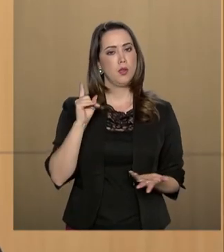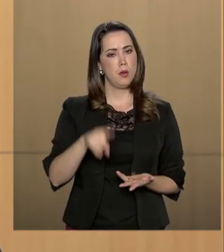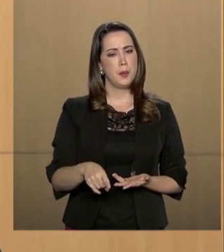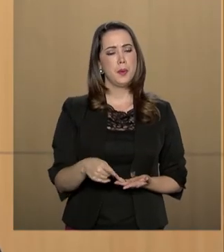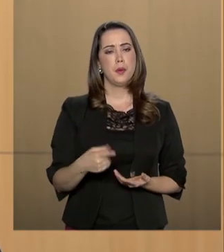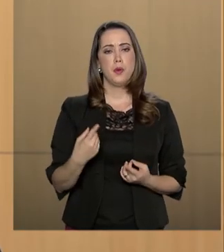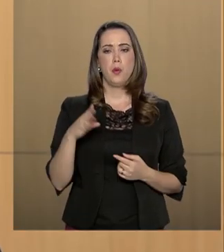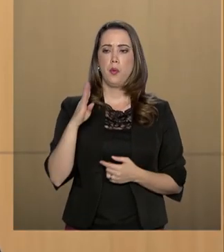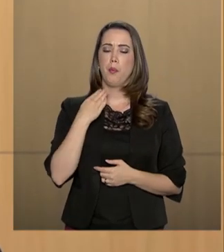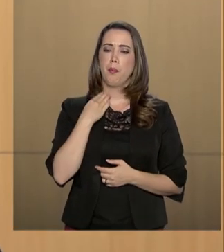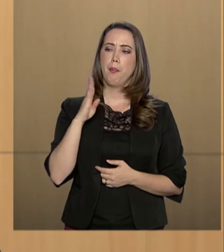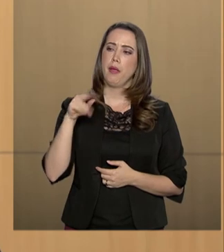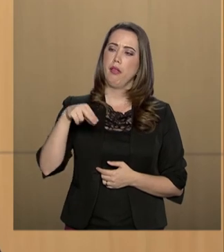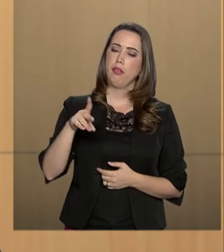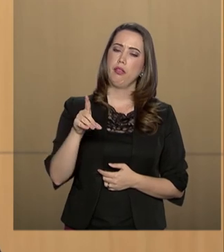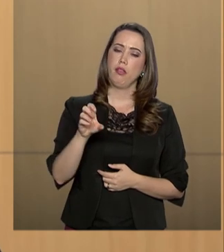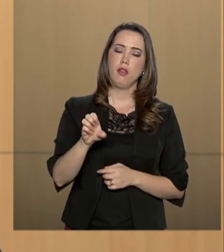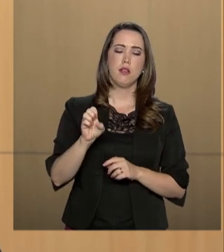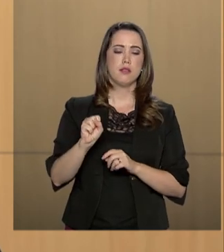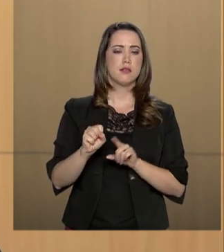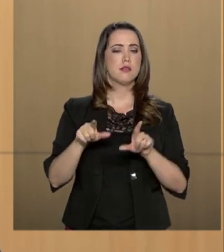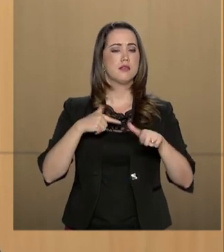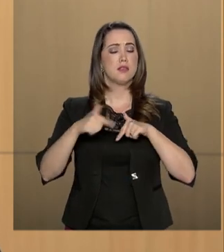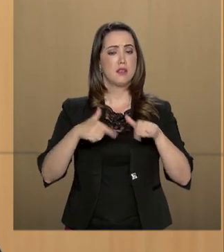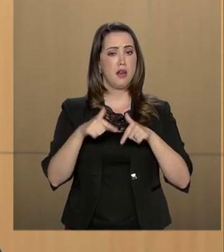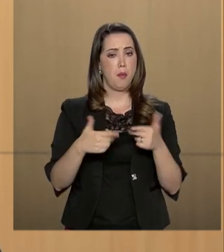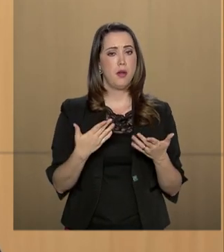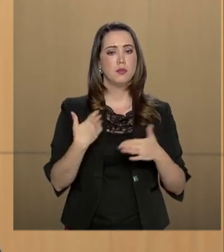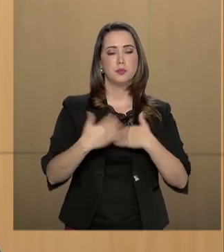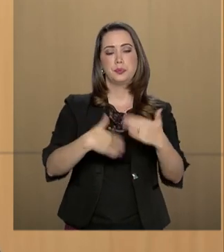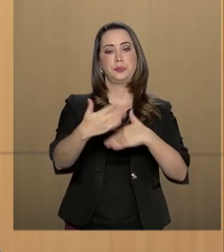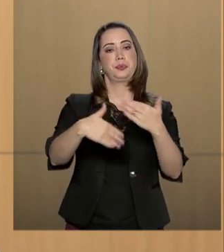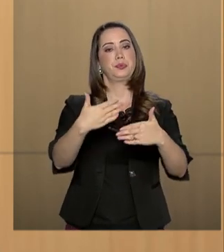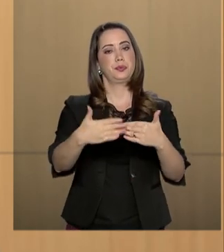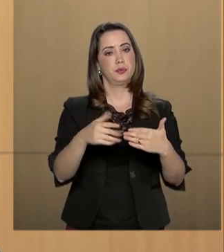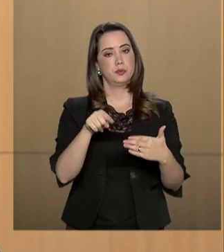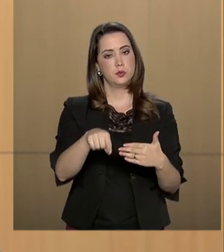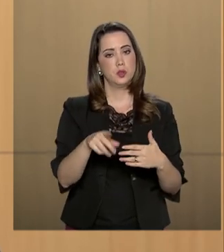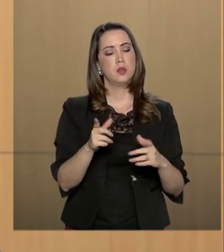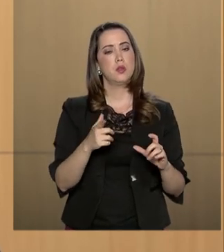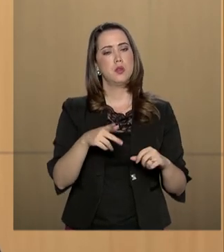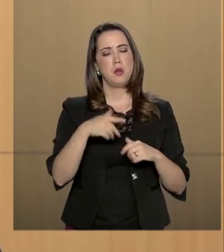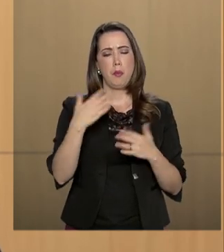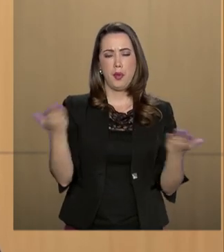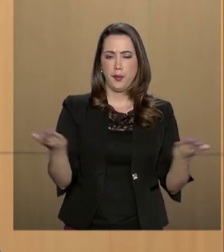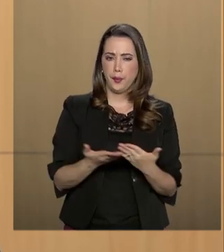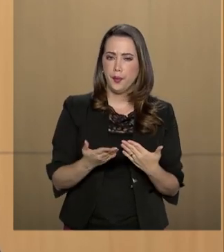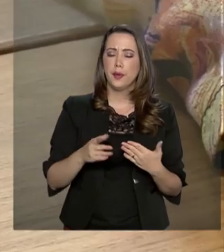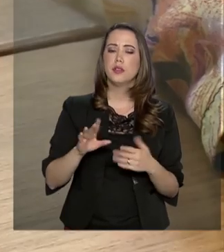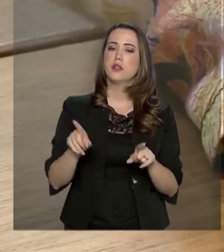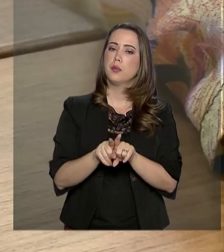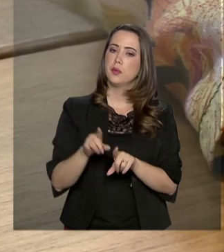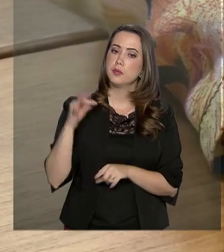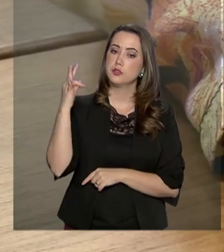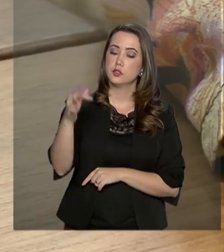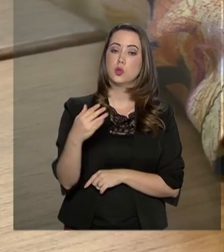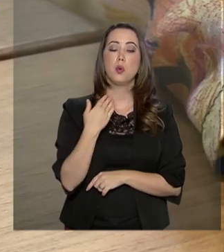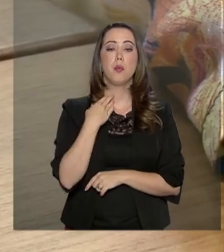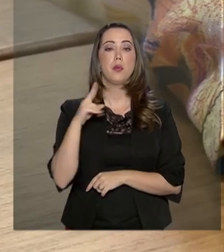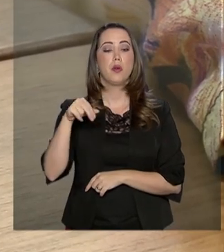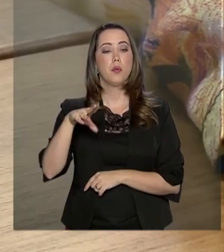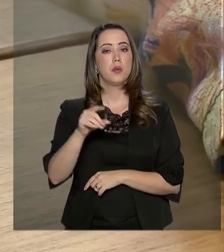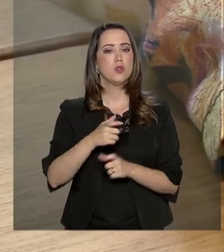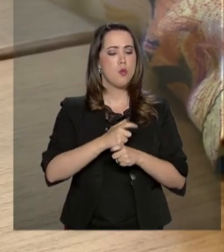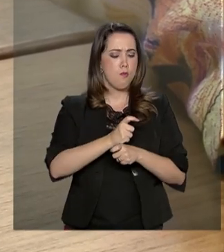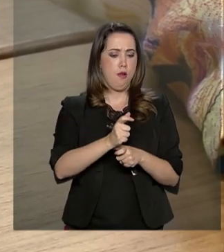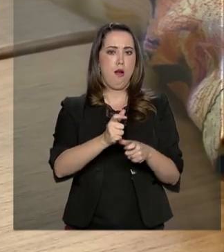está trabalhando para trazer desenvolvimento para essa e para as próximas gerações. O BNDES é